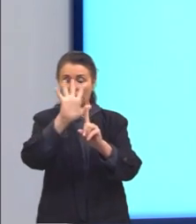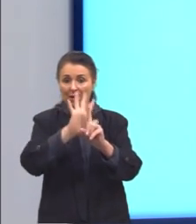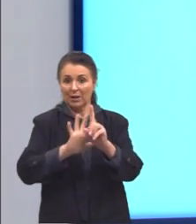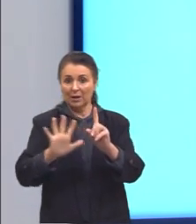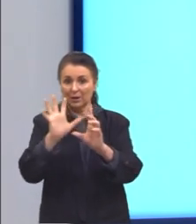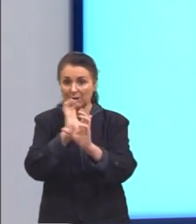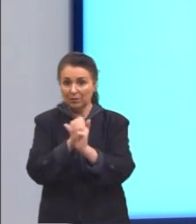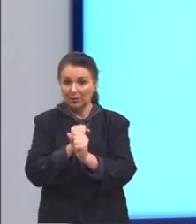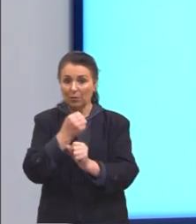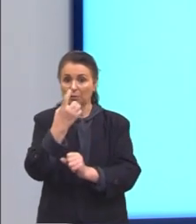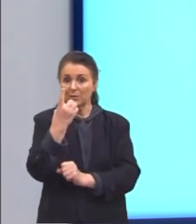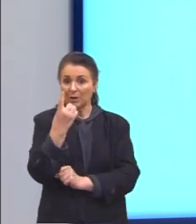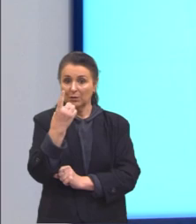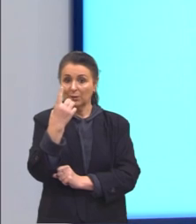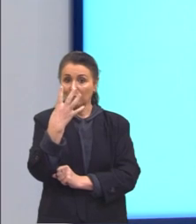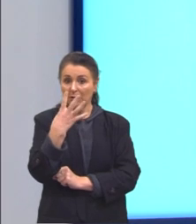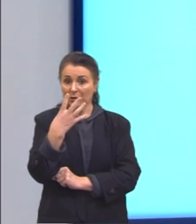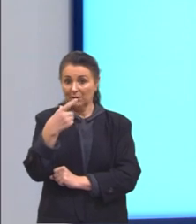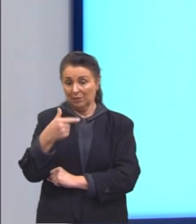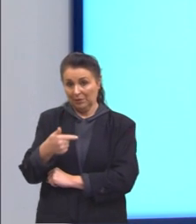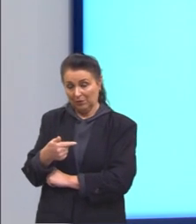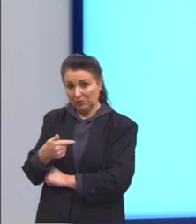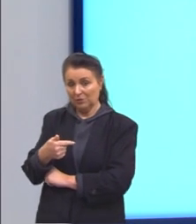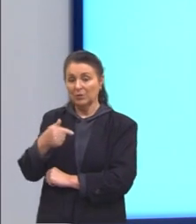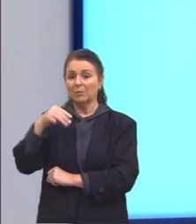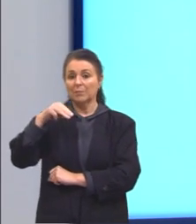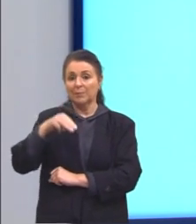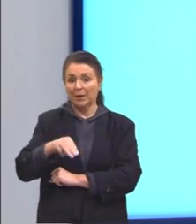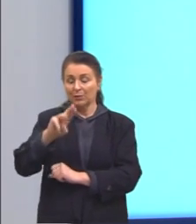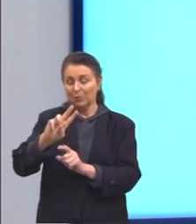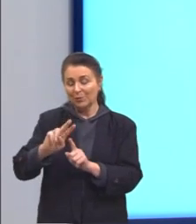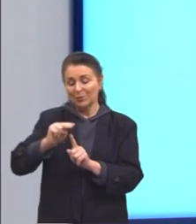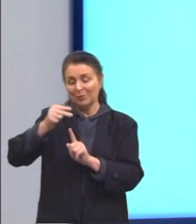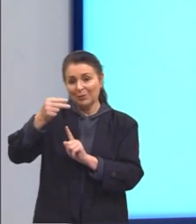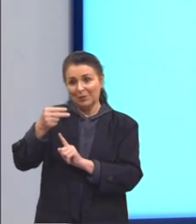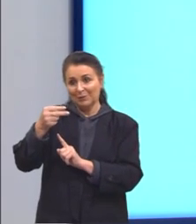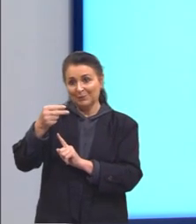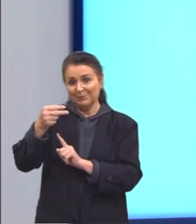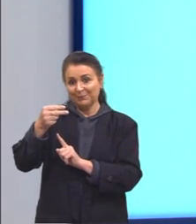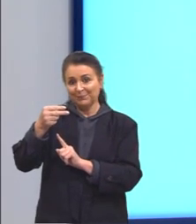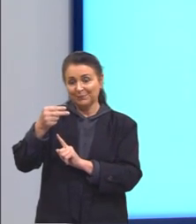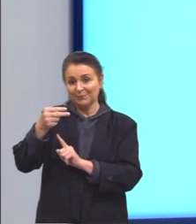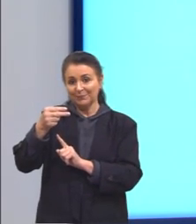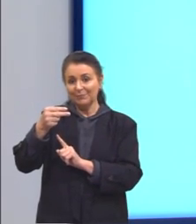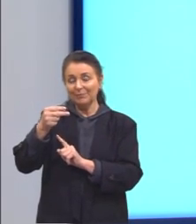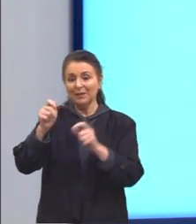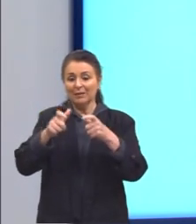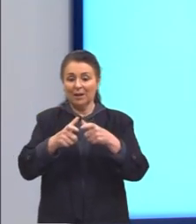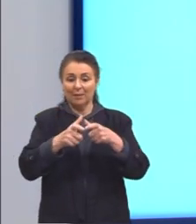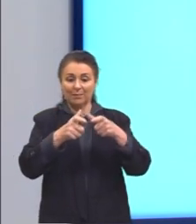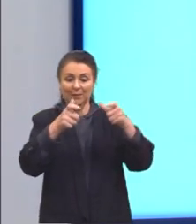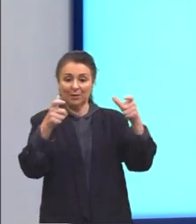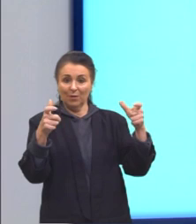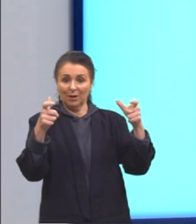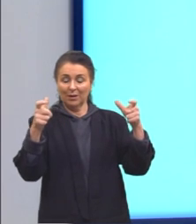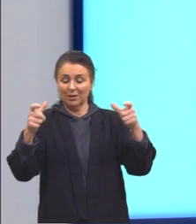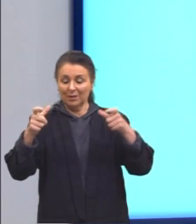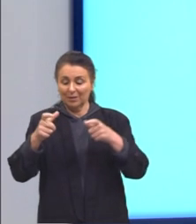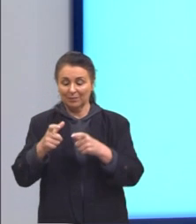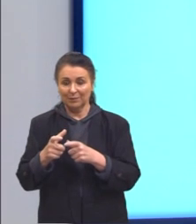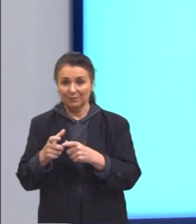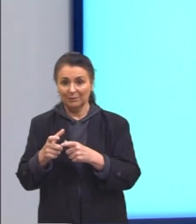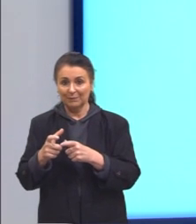aqui de 147 metros quadrados. Então, nós temos a área maior e a área menor.